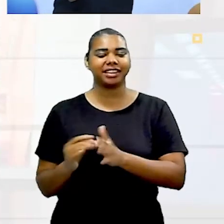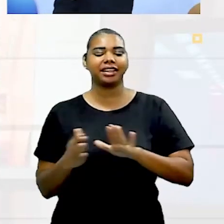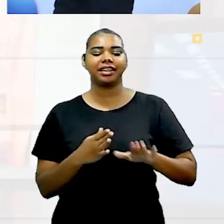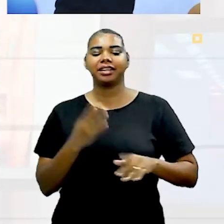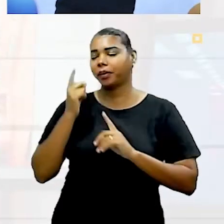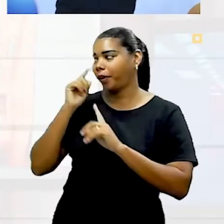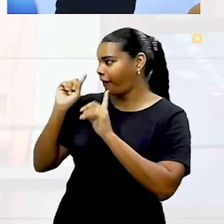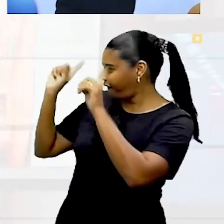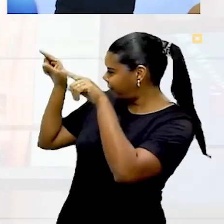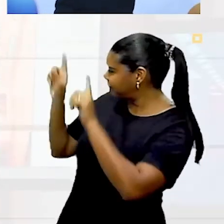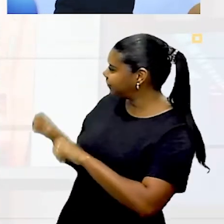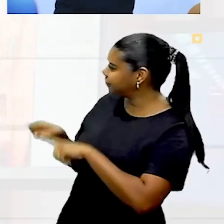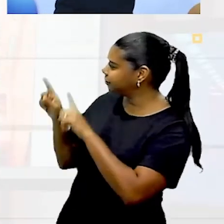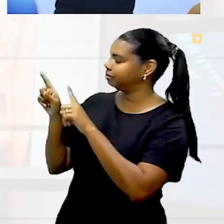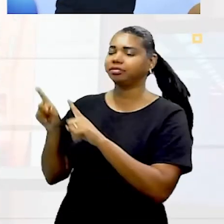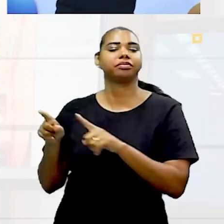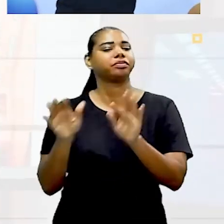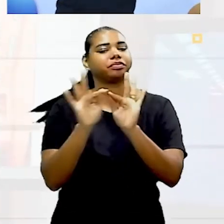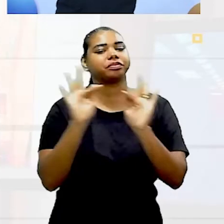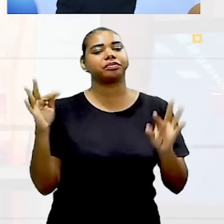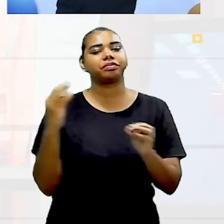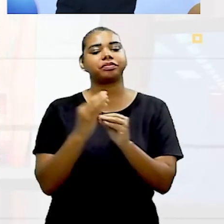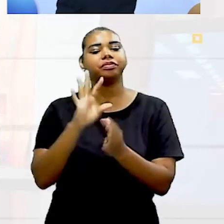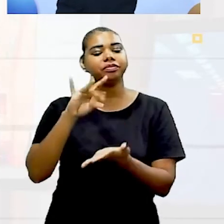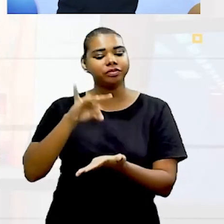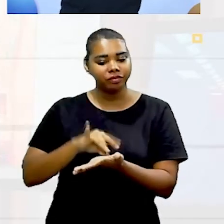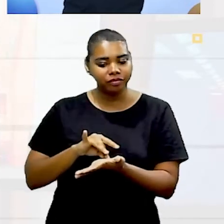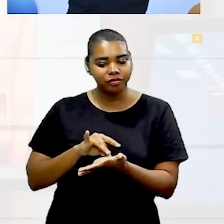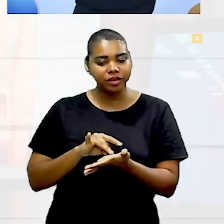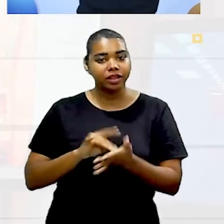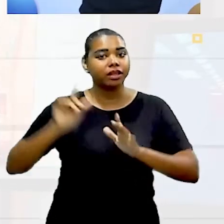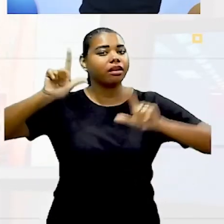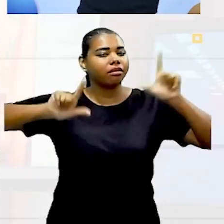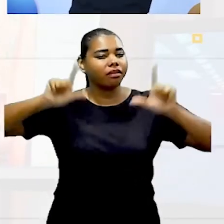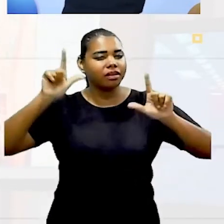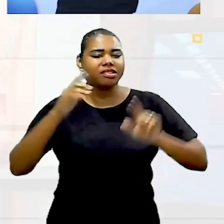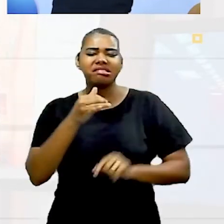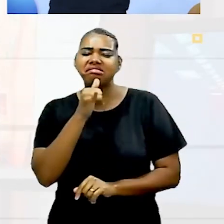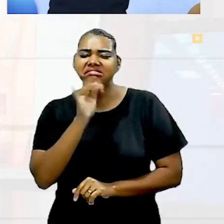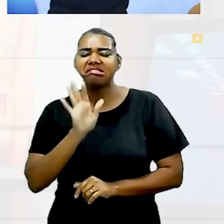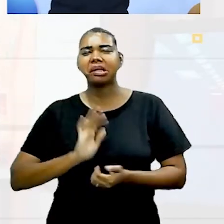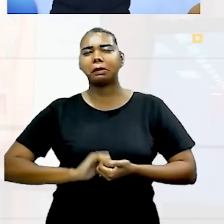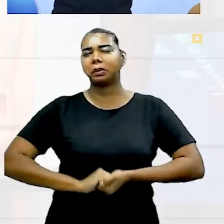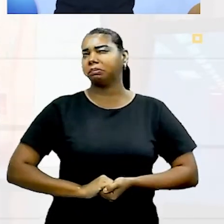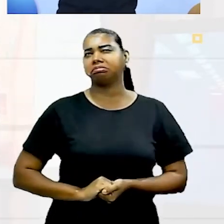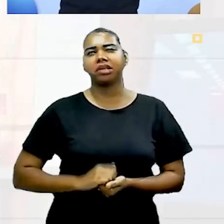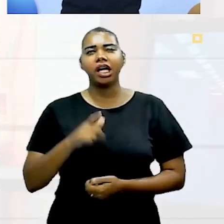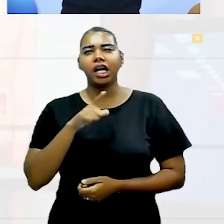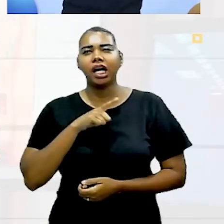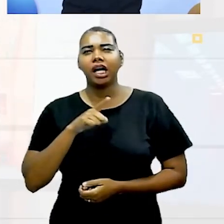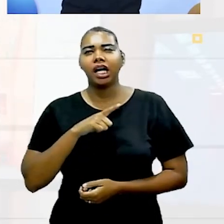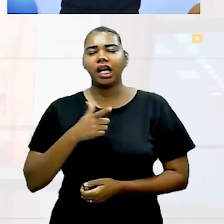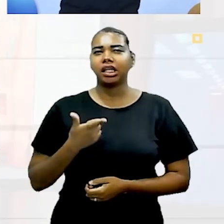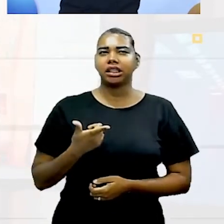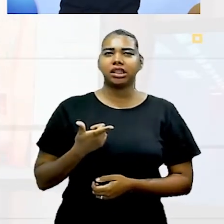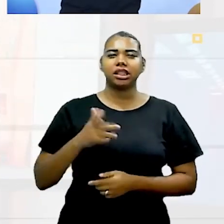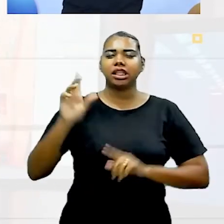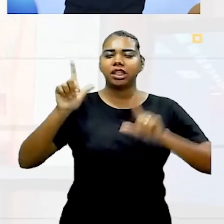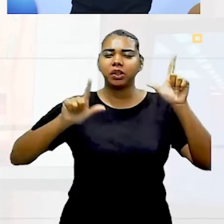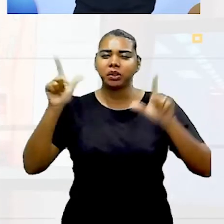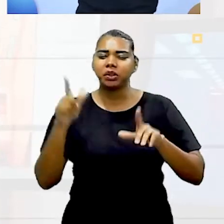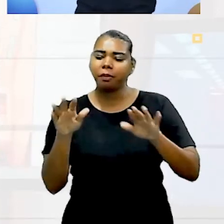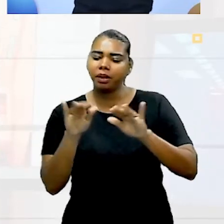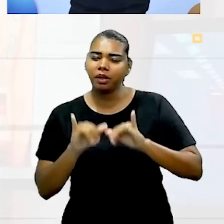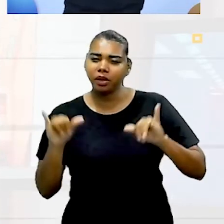Essa aqui funciona muito em programas de TV, por exemplo. Você tem aquele tipo de programa de TV bem